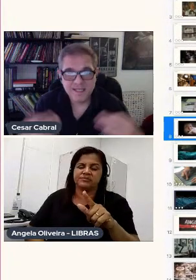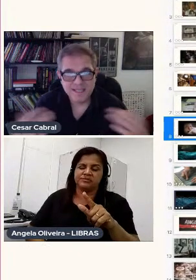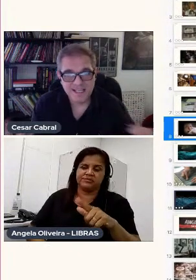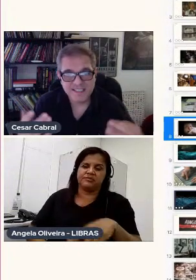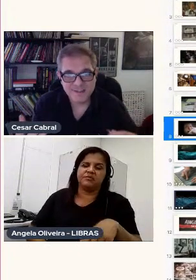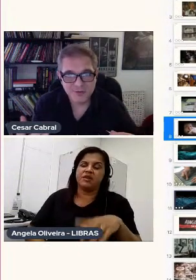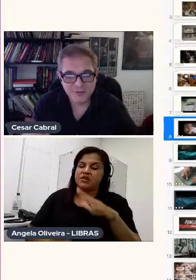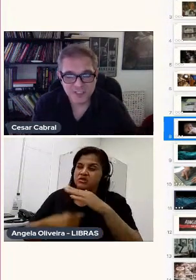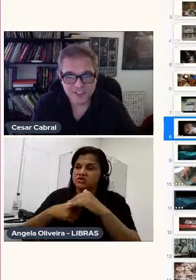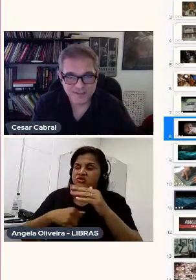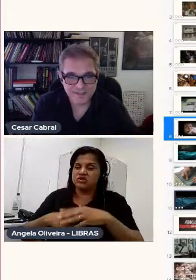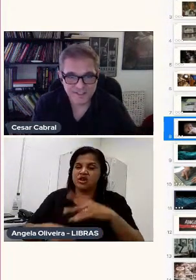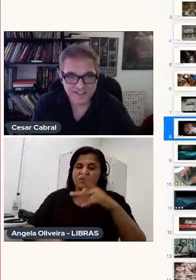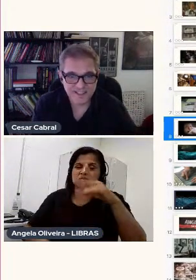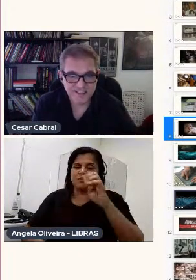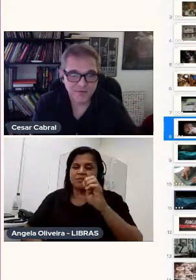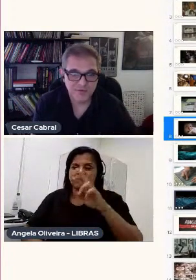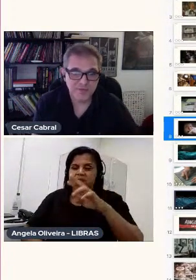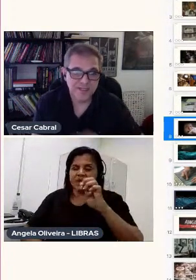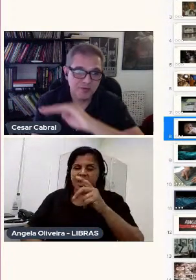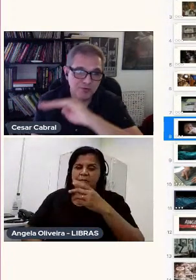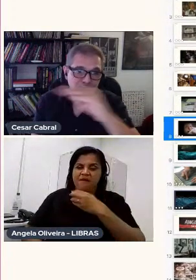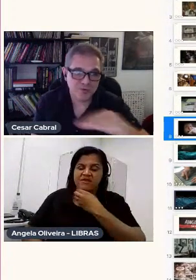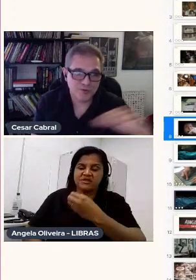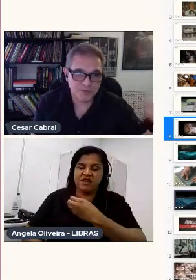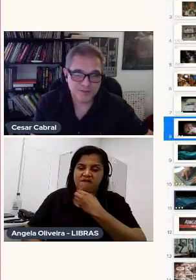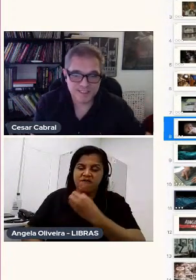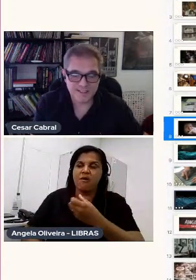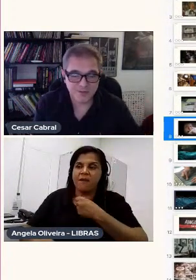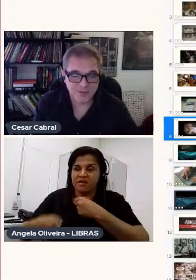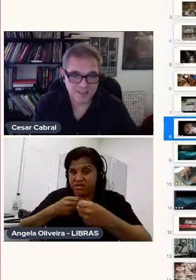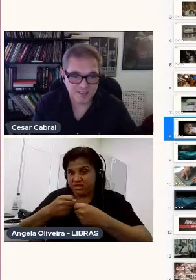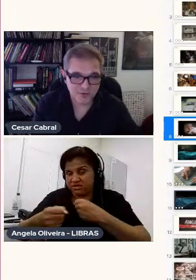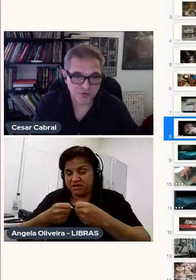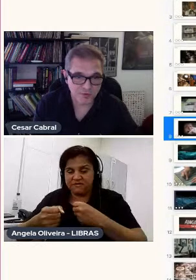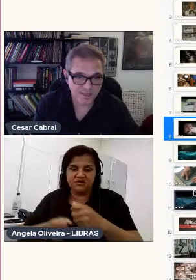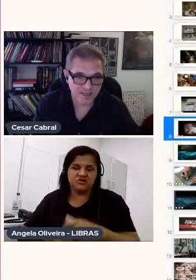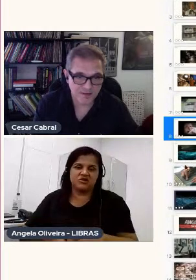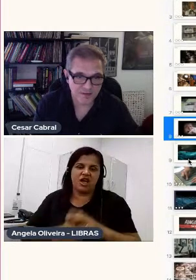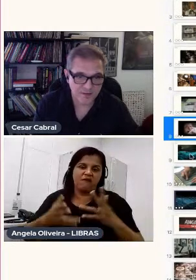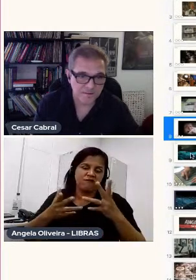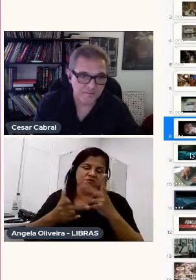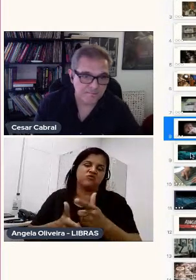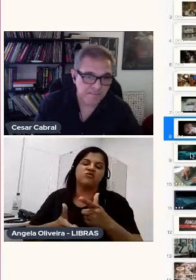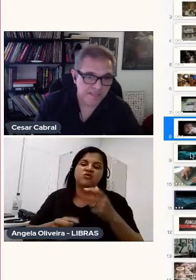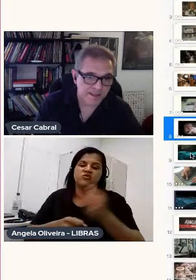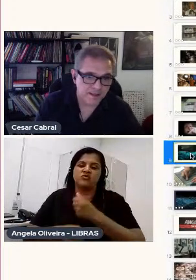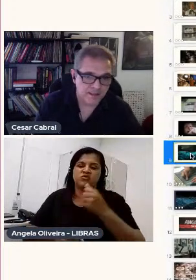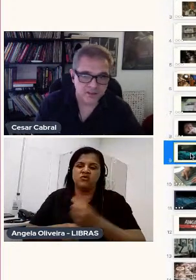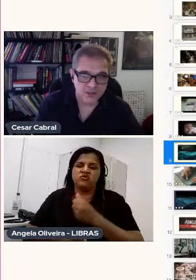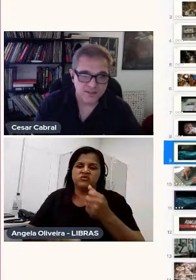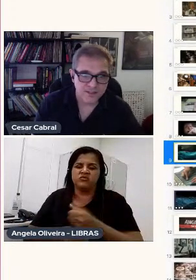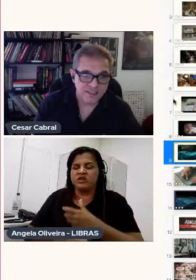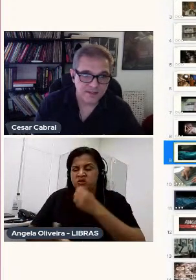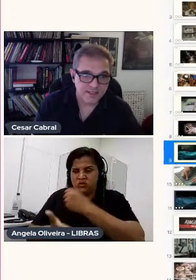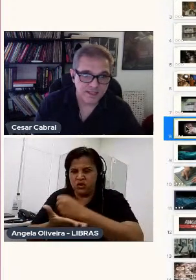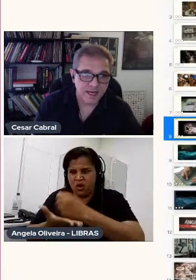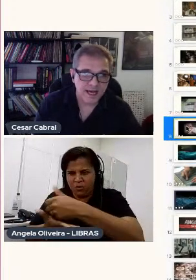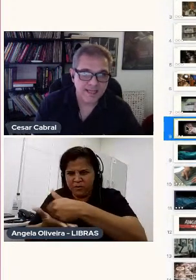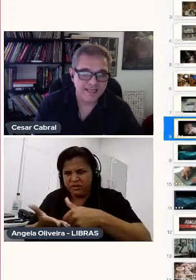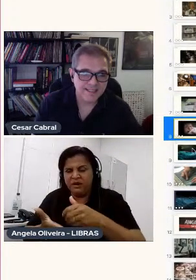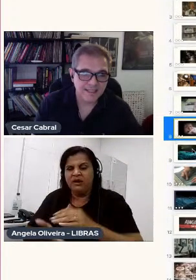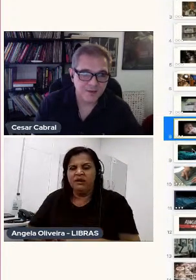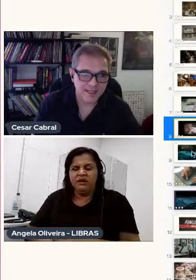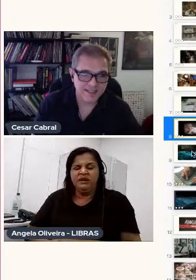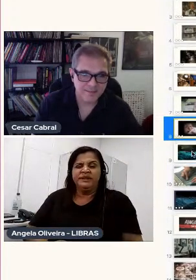mas também tem essa estrutura de entrevista, então o filme ele é todo construído nessas nuances do documentário. Só seguindo aqui,